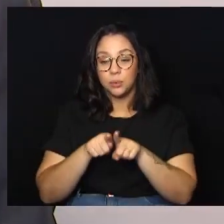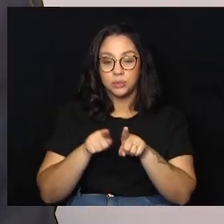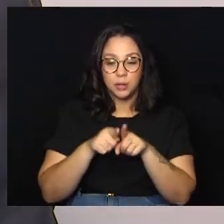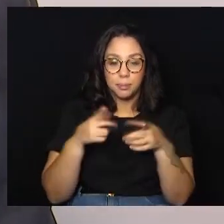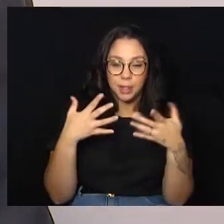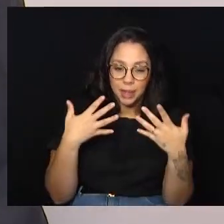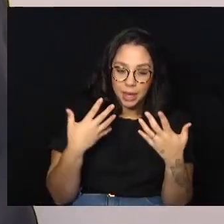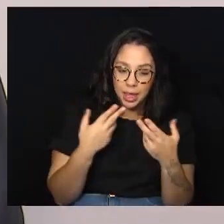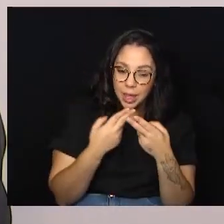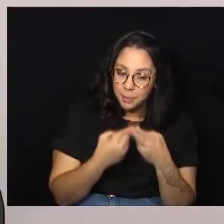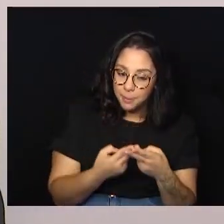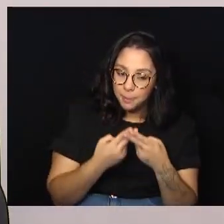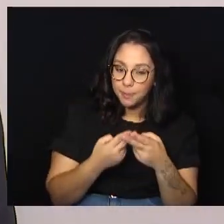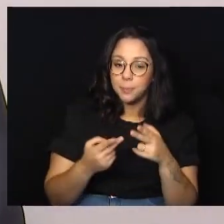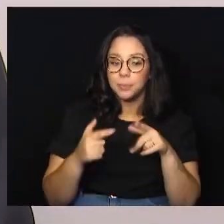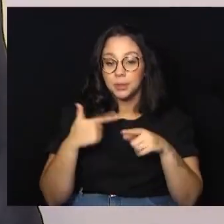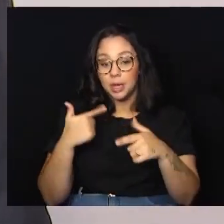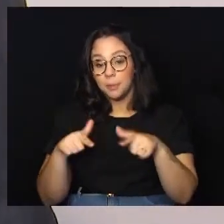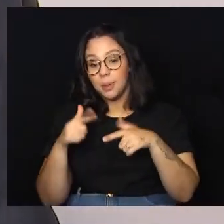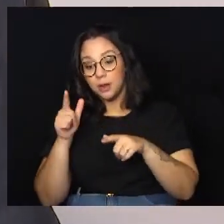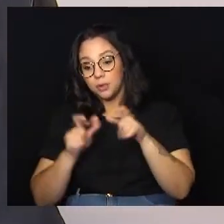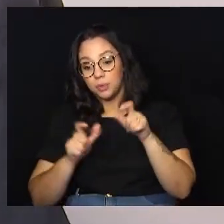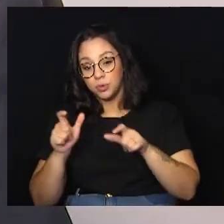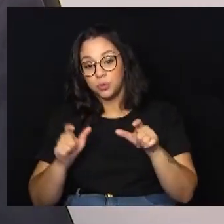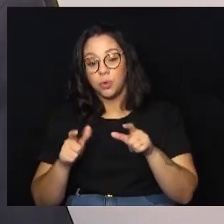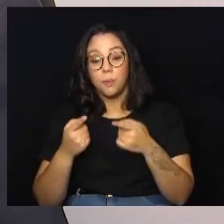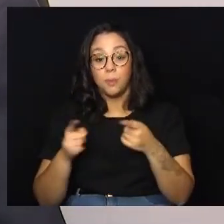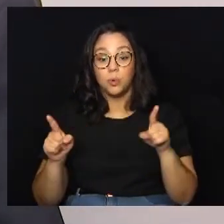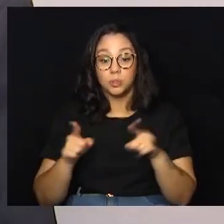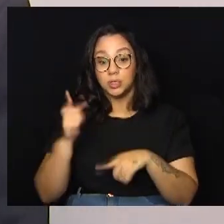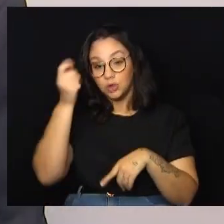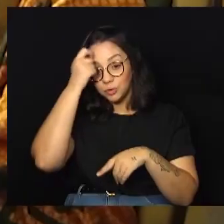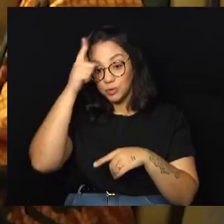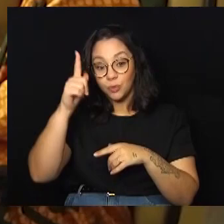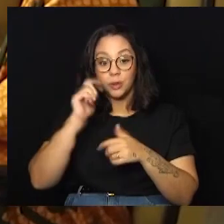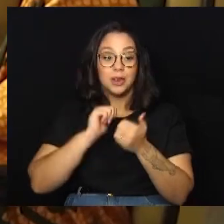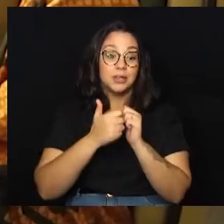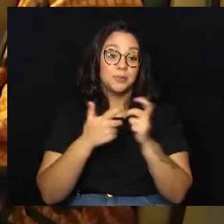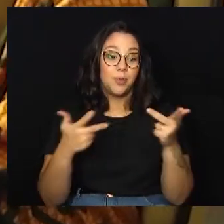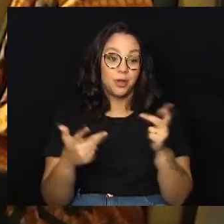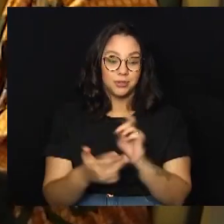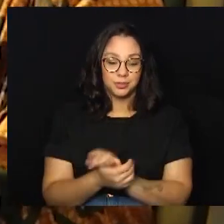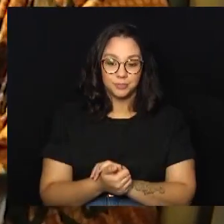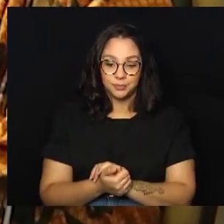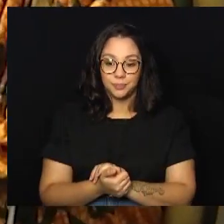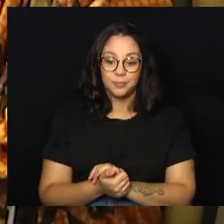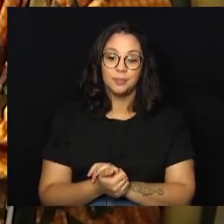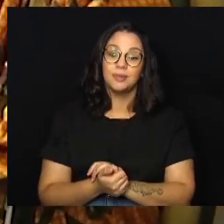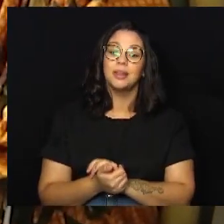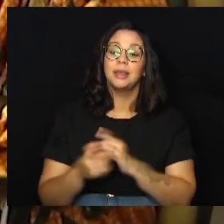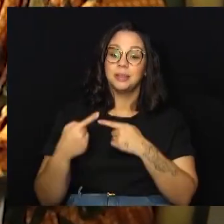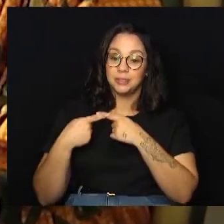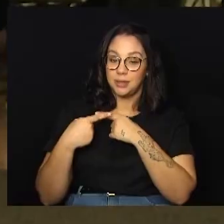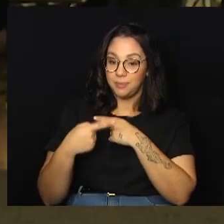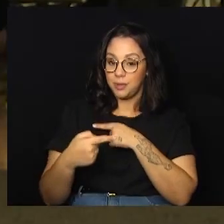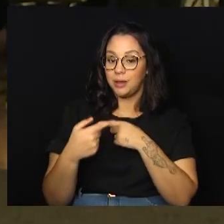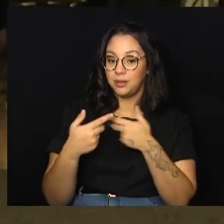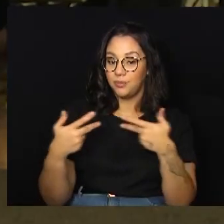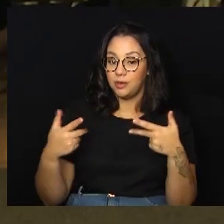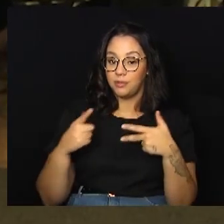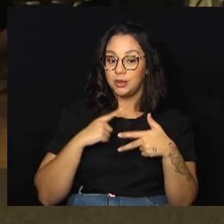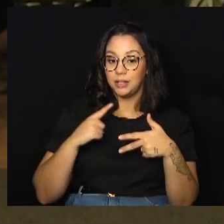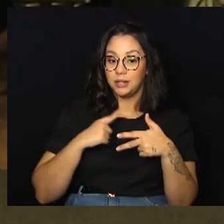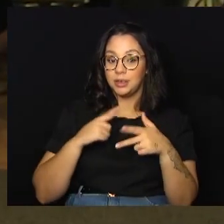tolerância, empregabilidade das pessoas, música, cultura e esporte. Ao longo da semana do prêmio, serão realizadas